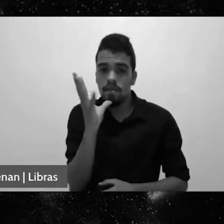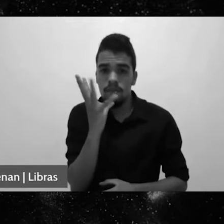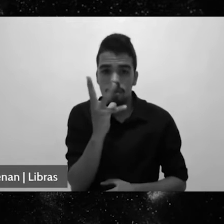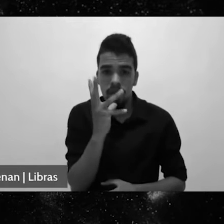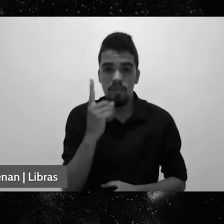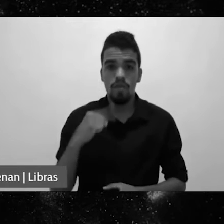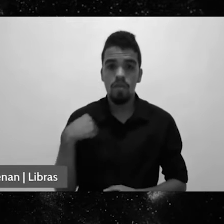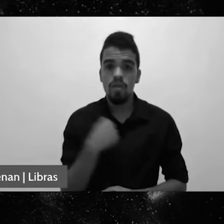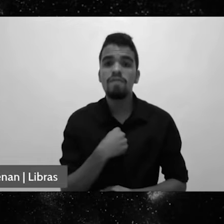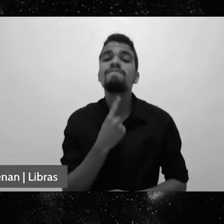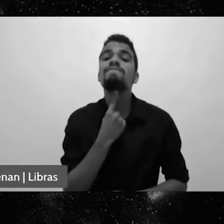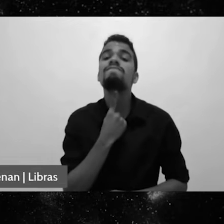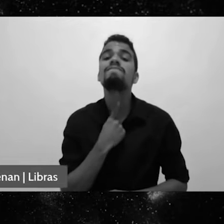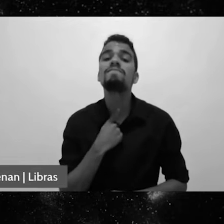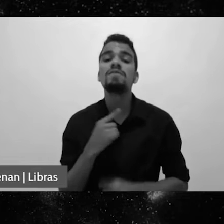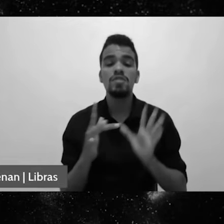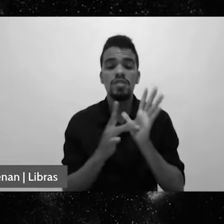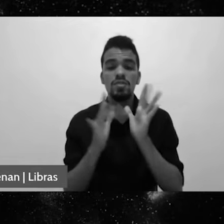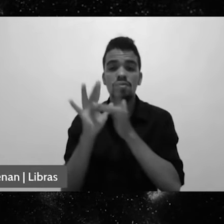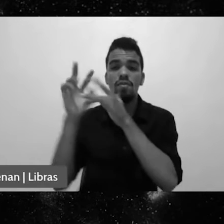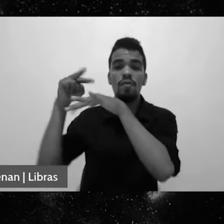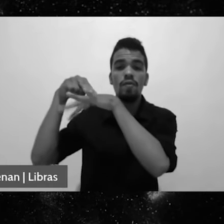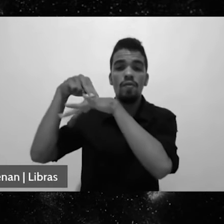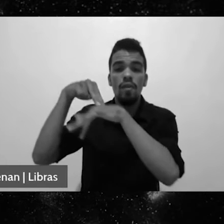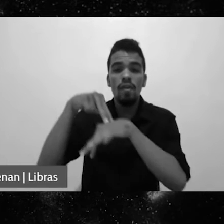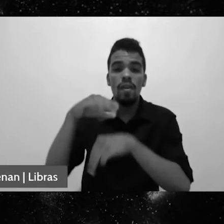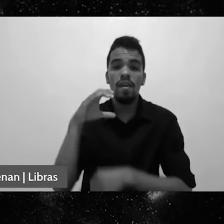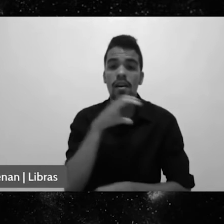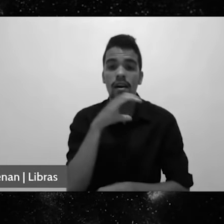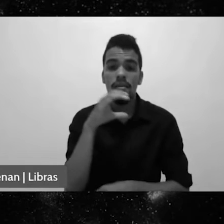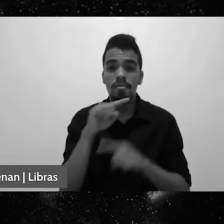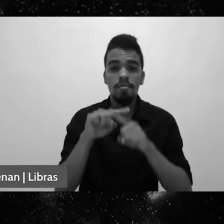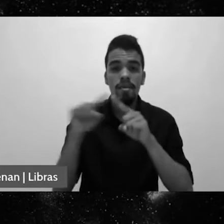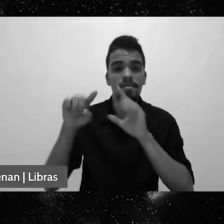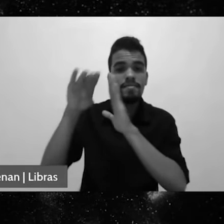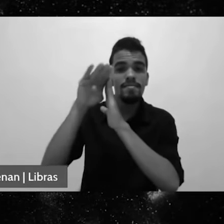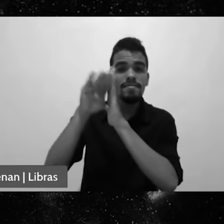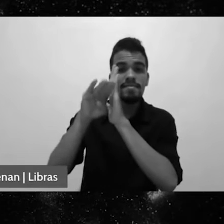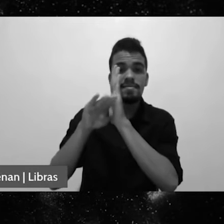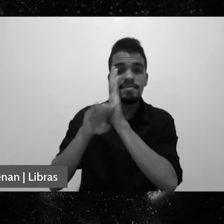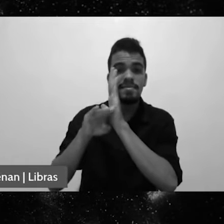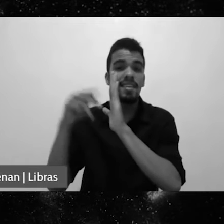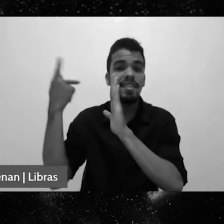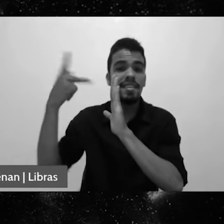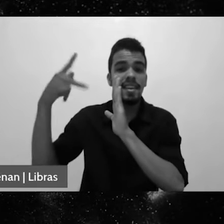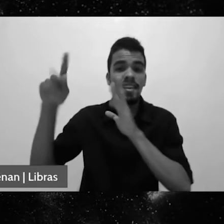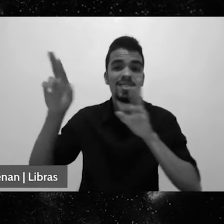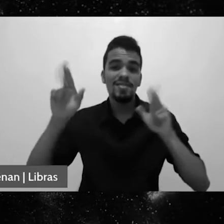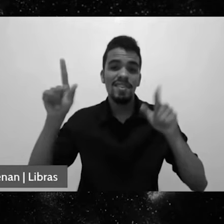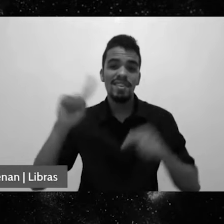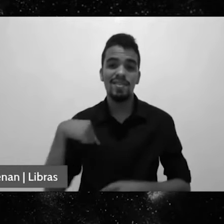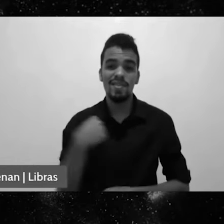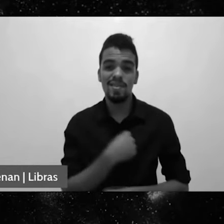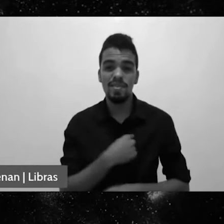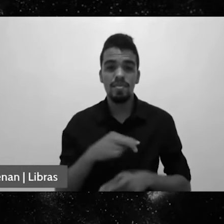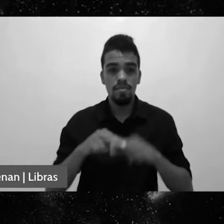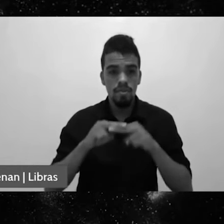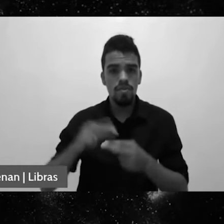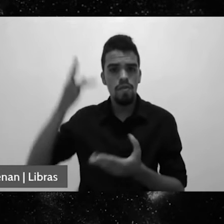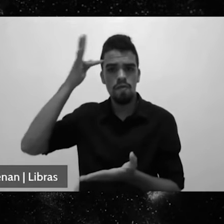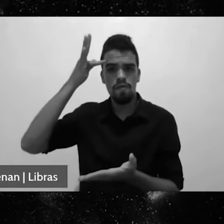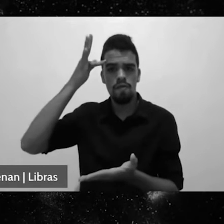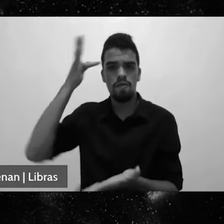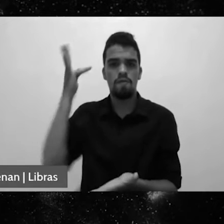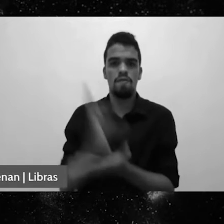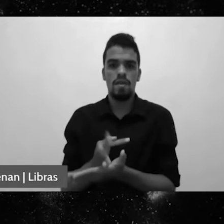mas o plano dele pode ser diferente um pouquinho do nosso. Então nós precisamos de ter a fé e a convicção para suportar a demora.